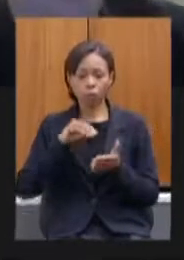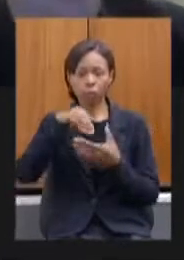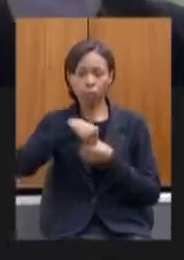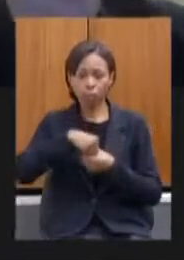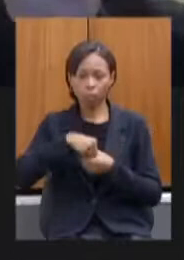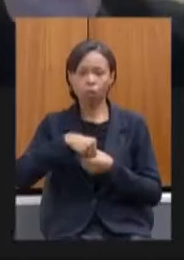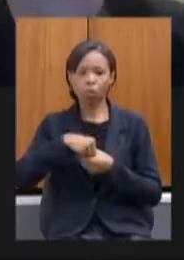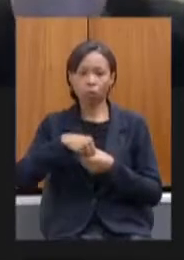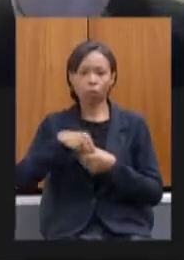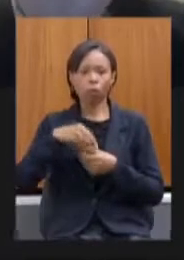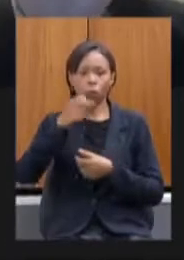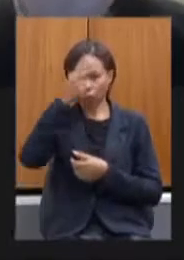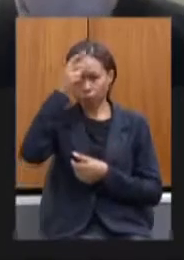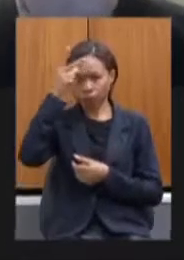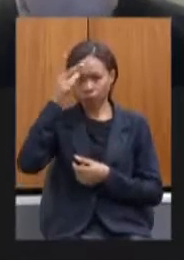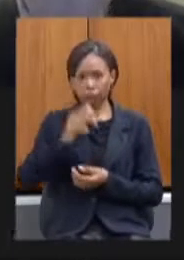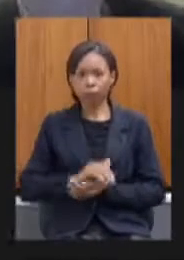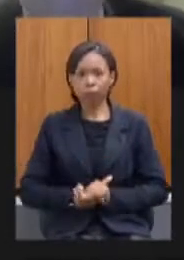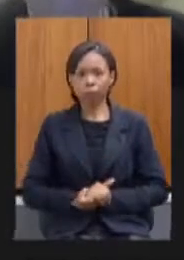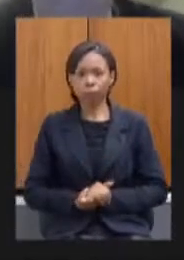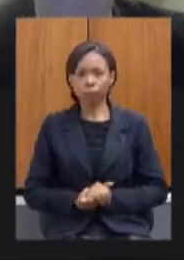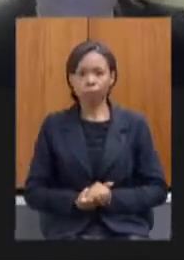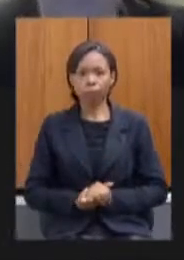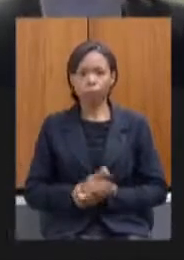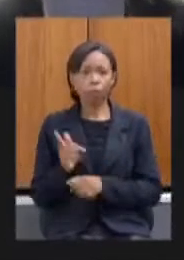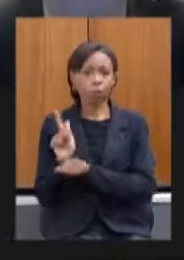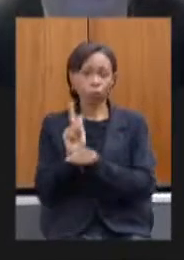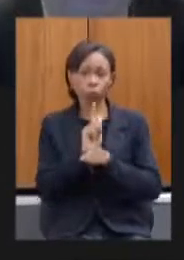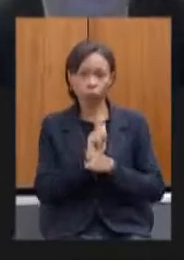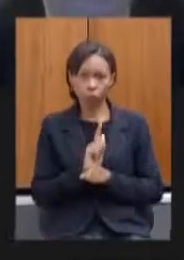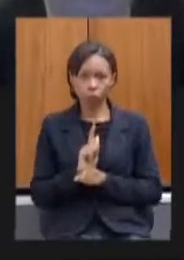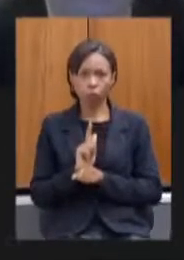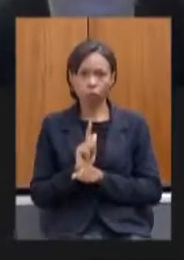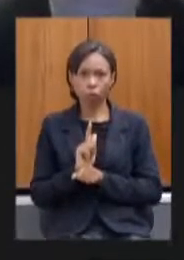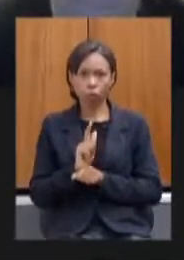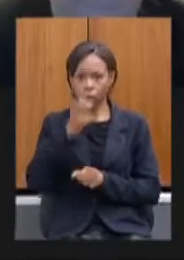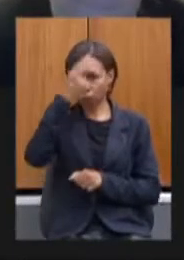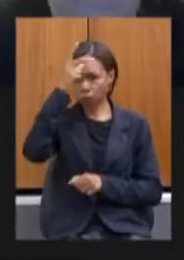treinar gestores municipais próximo